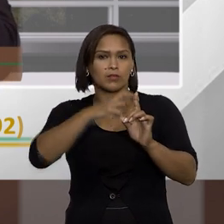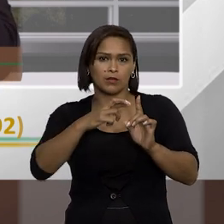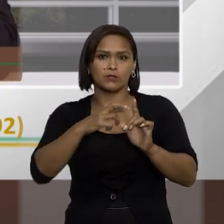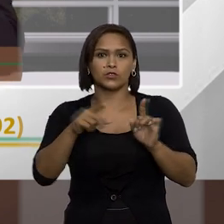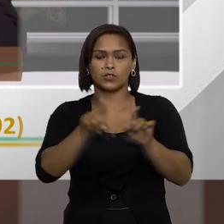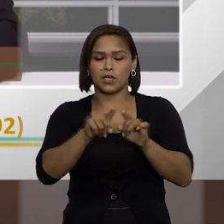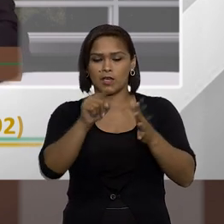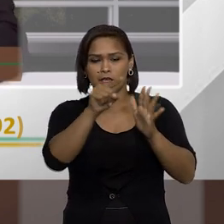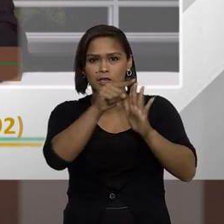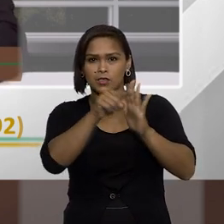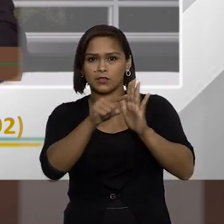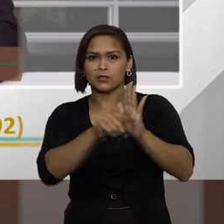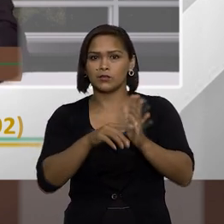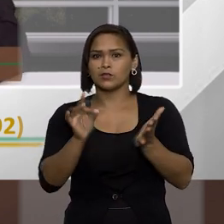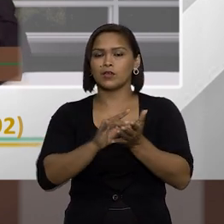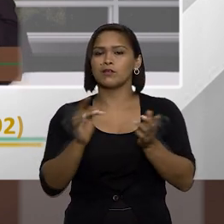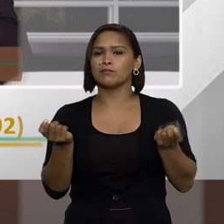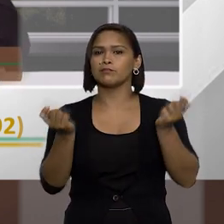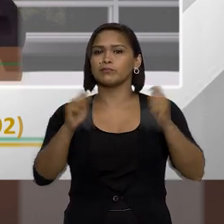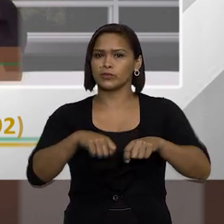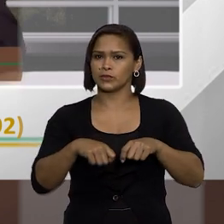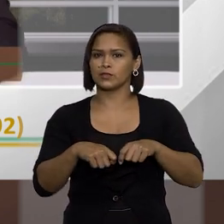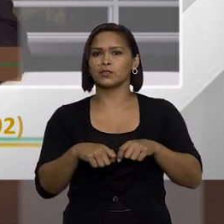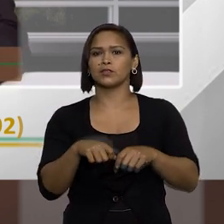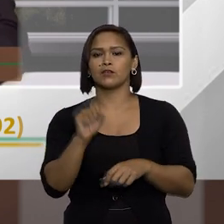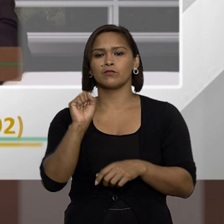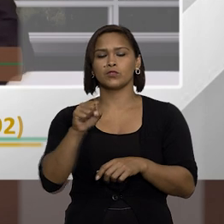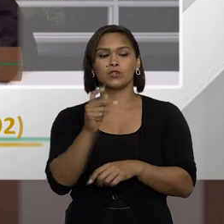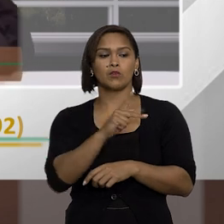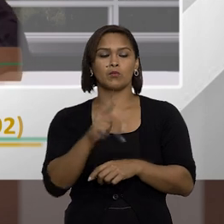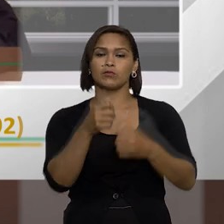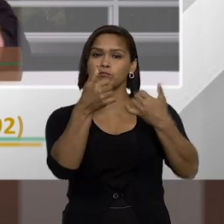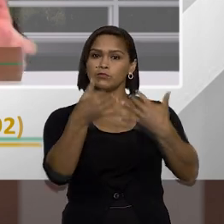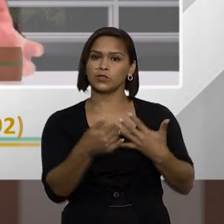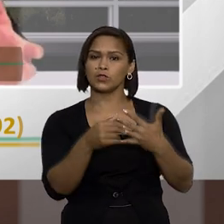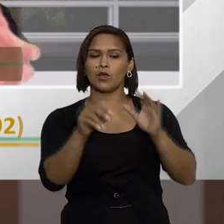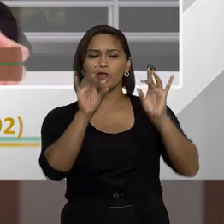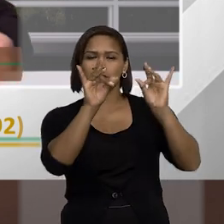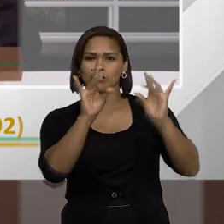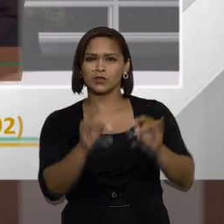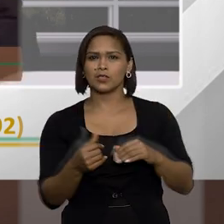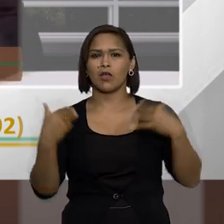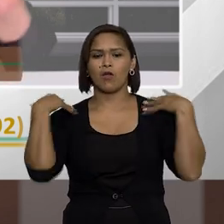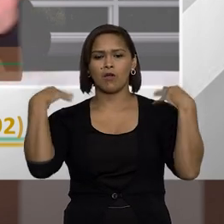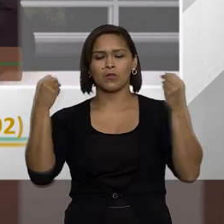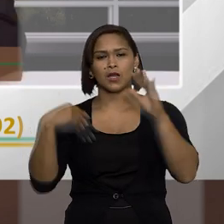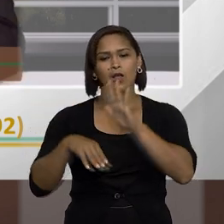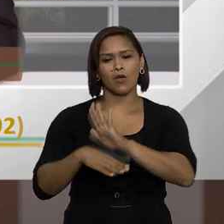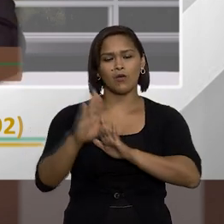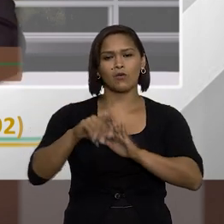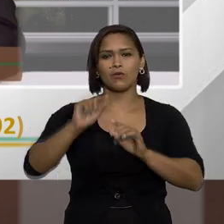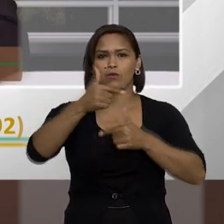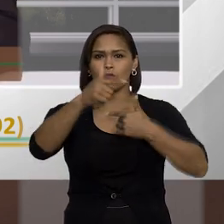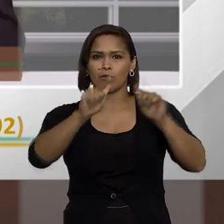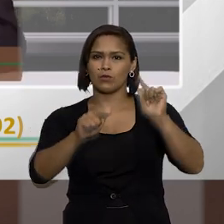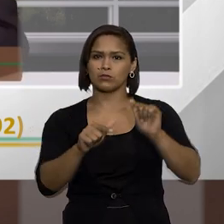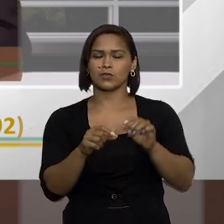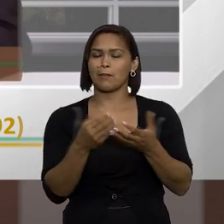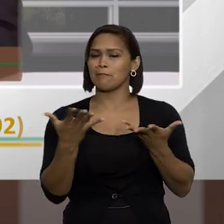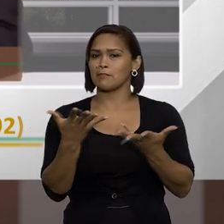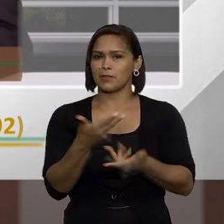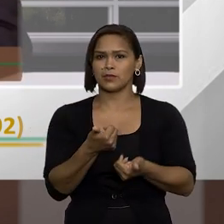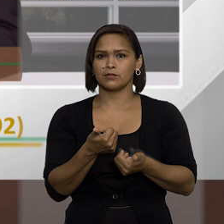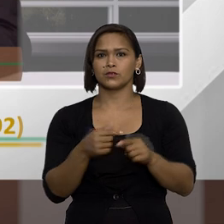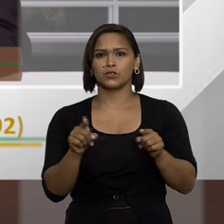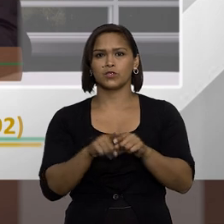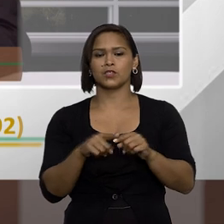e esses pontos que realmente permitem como o Daudi Ponturel na excepcionalidade o magistrado alcançar outros cargos isso é